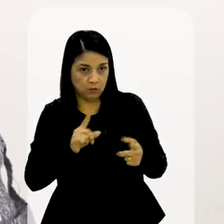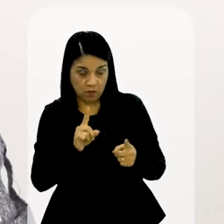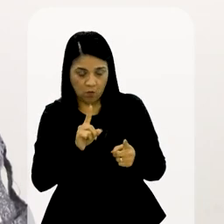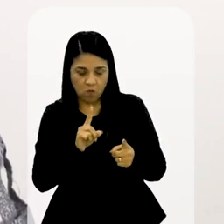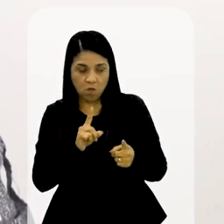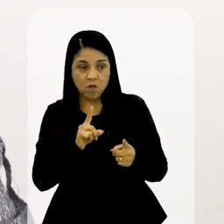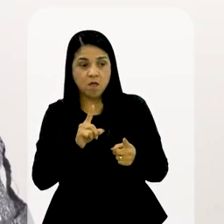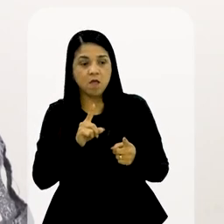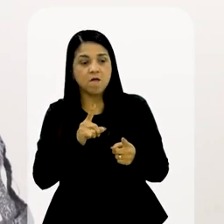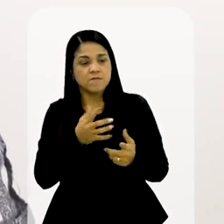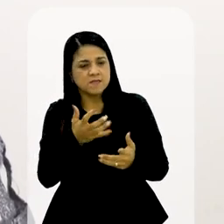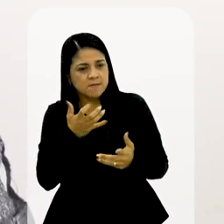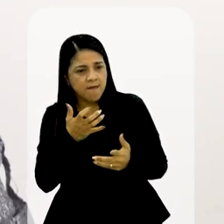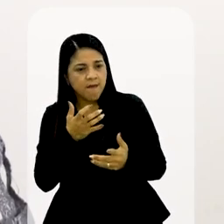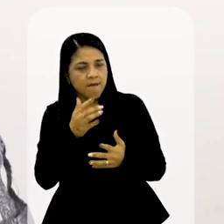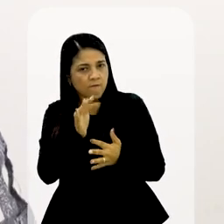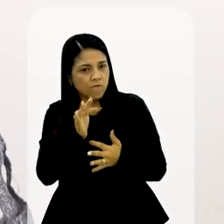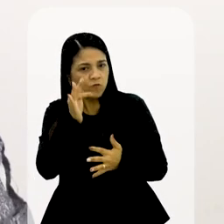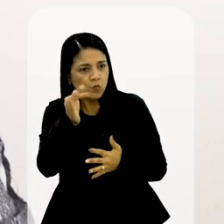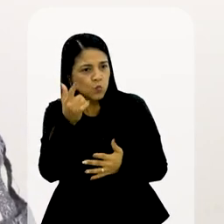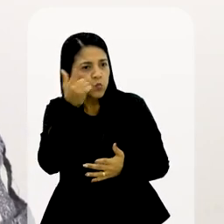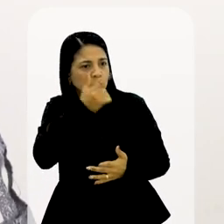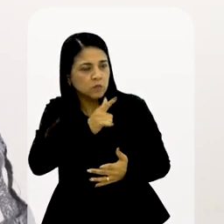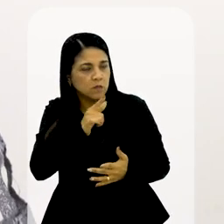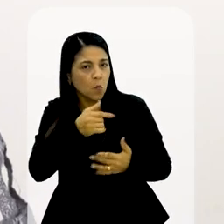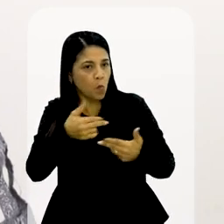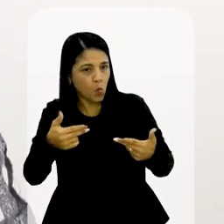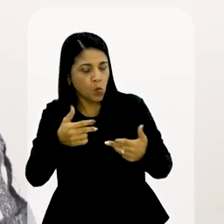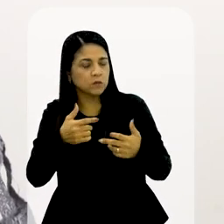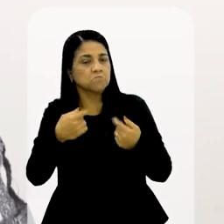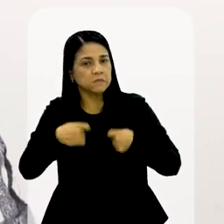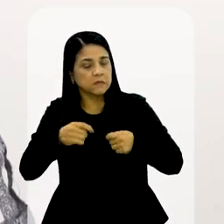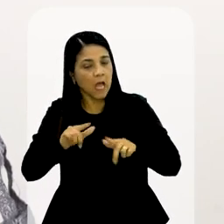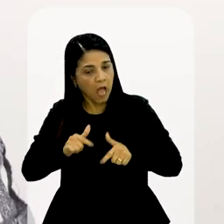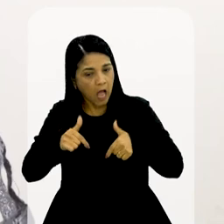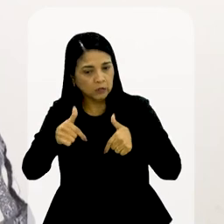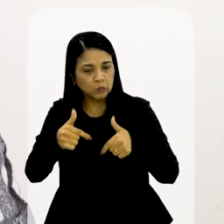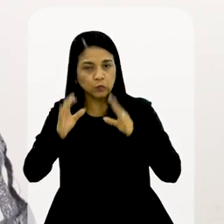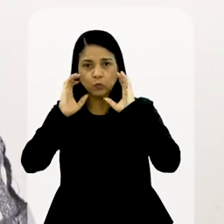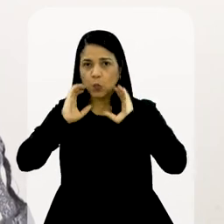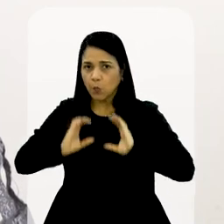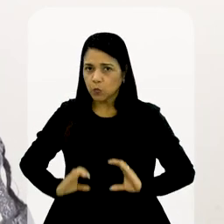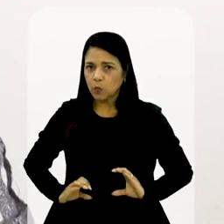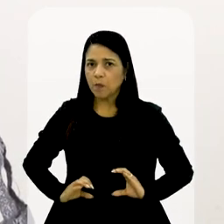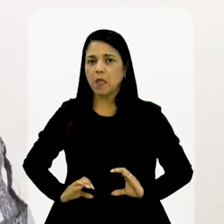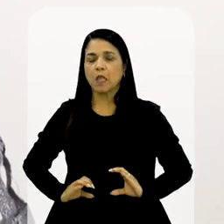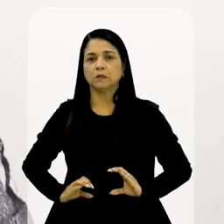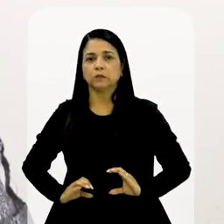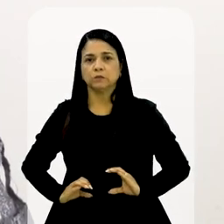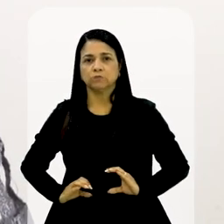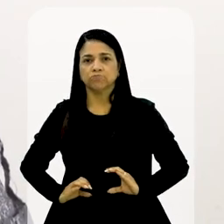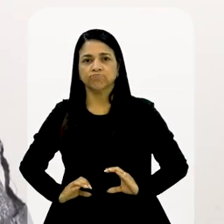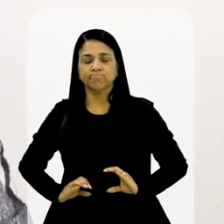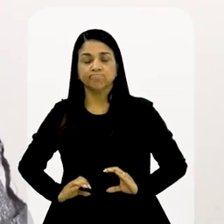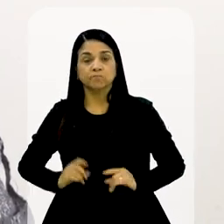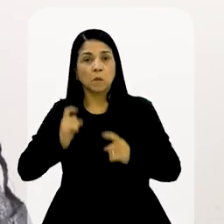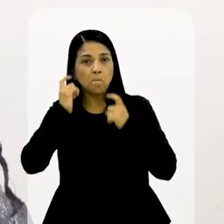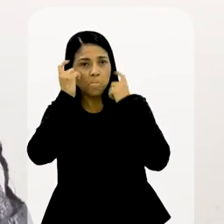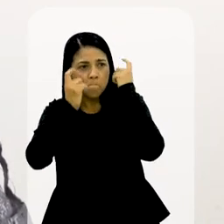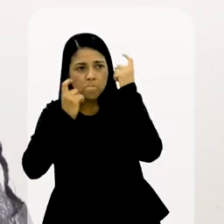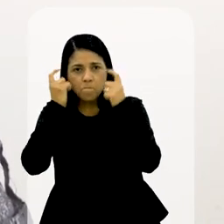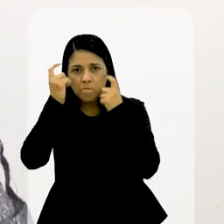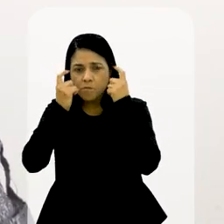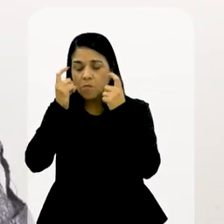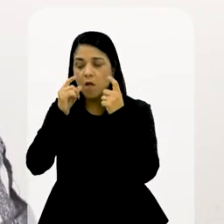se você quer conquistar alguém, você tem que ter atitudes, comportamentos, se